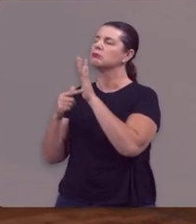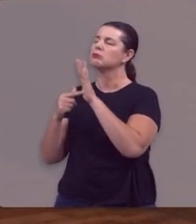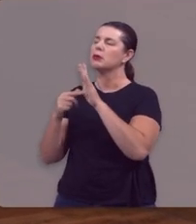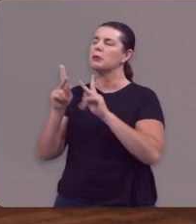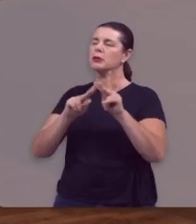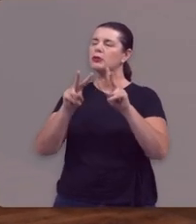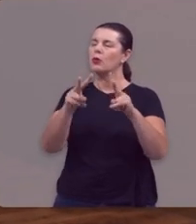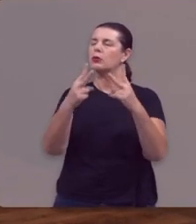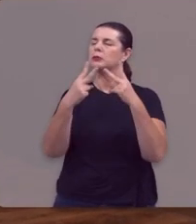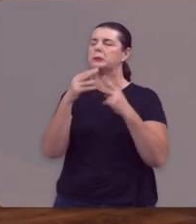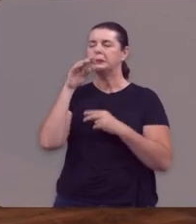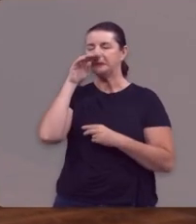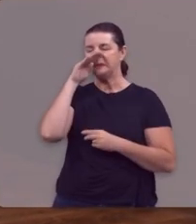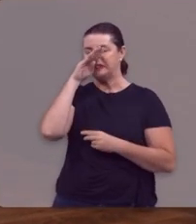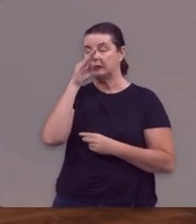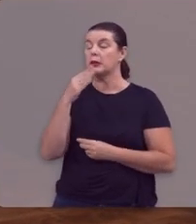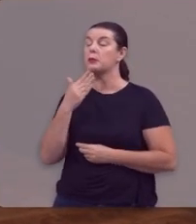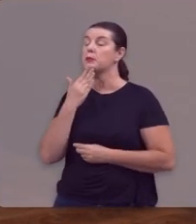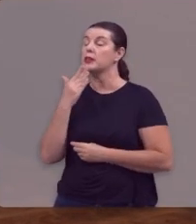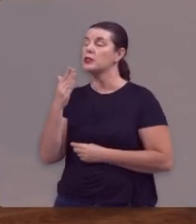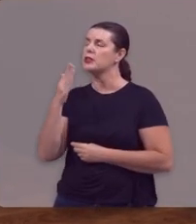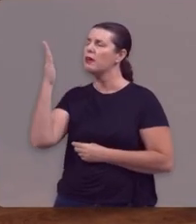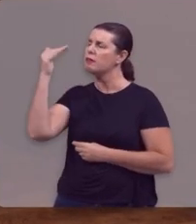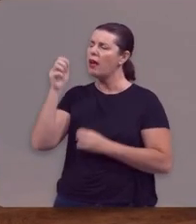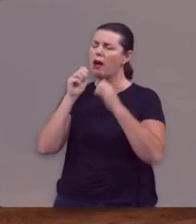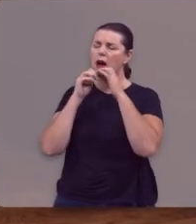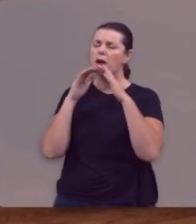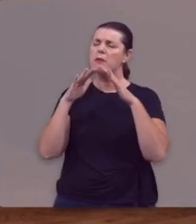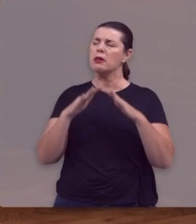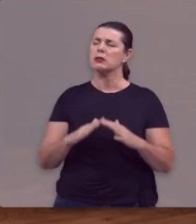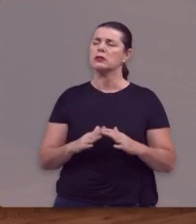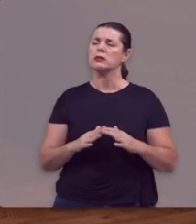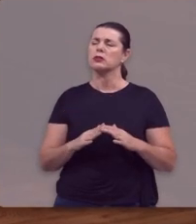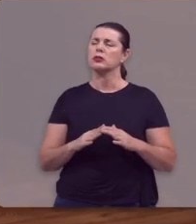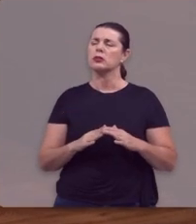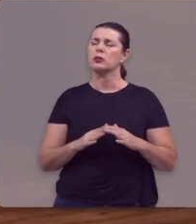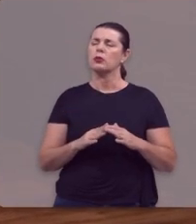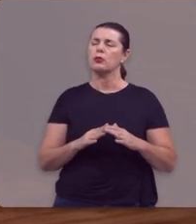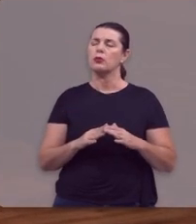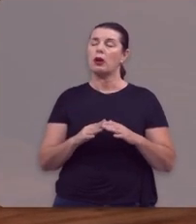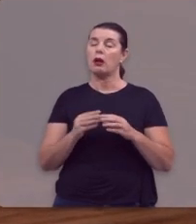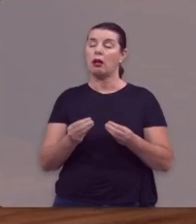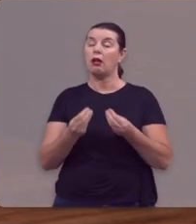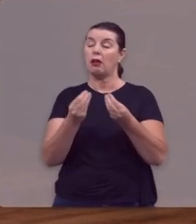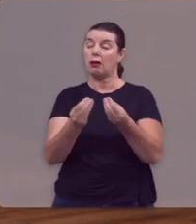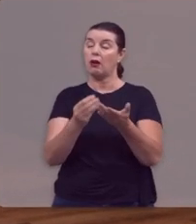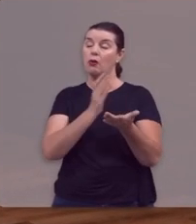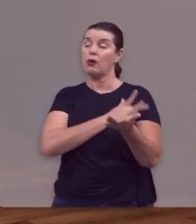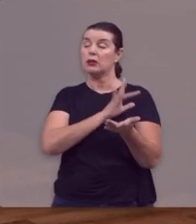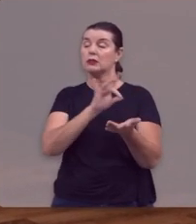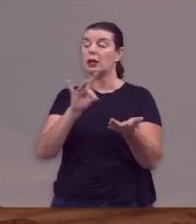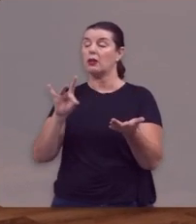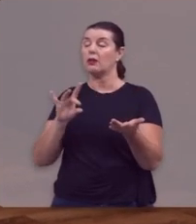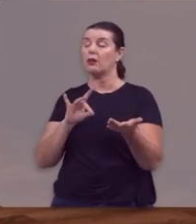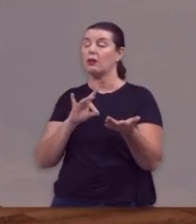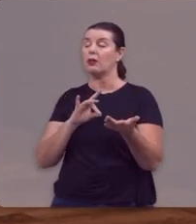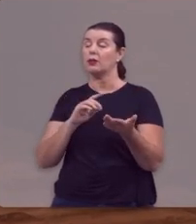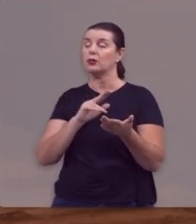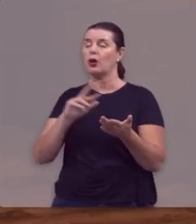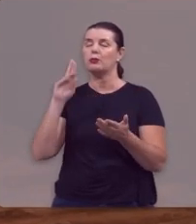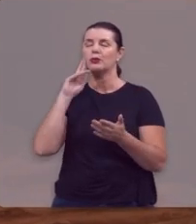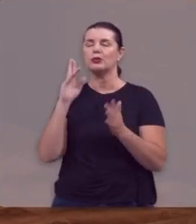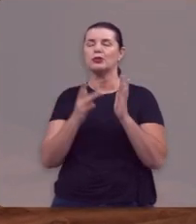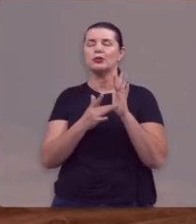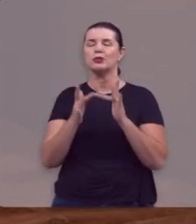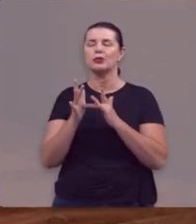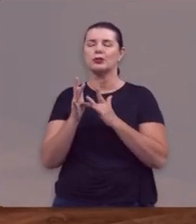Pai, eu quero apresentar a Ti as pessoas que estão nos assistindo e te pedir que Tu as abençoes aplicando ao coração